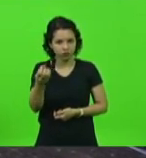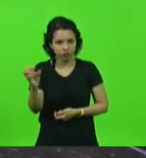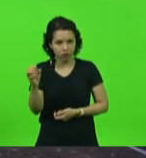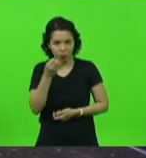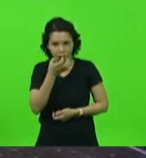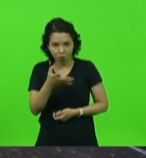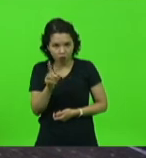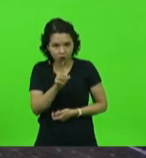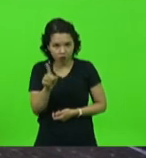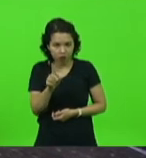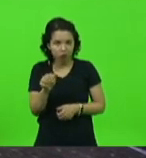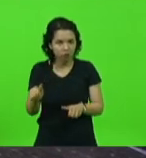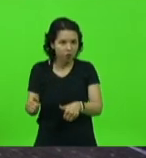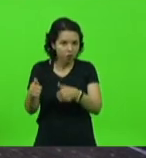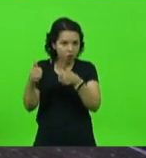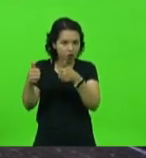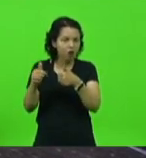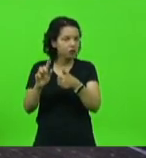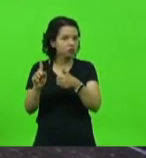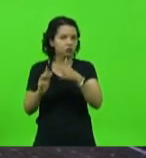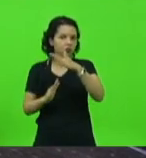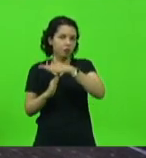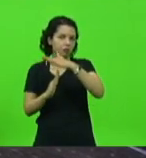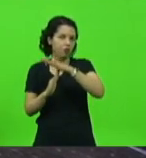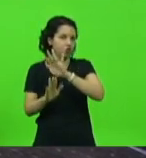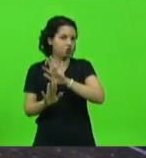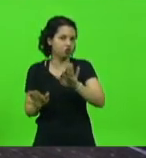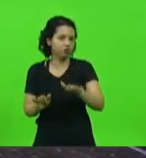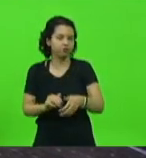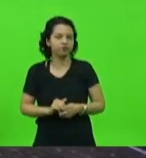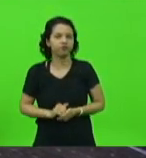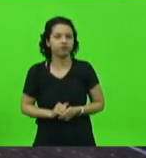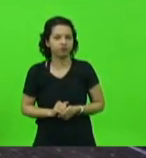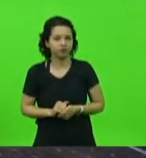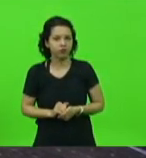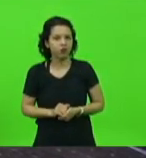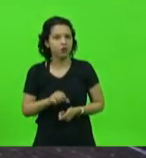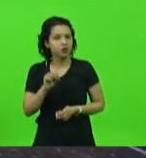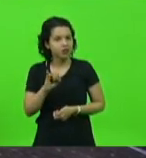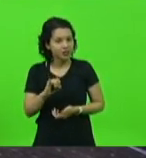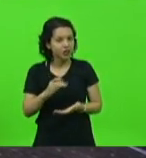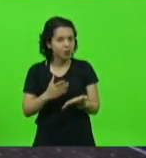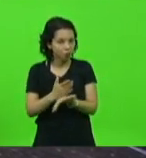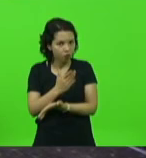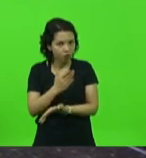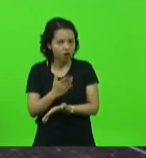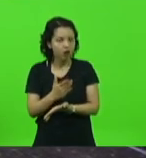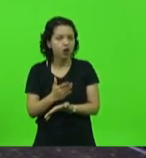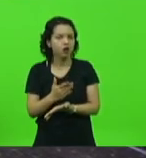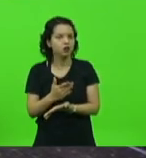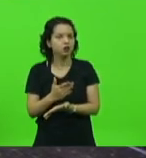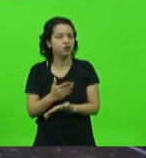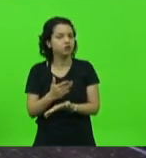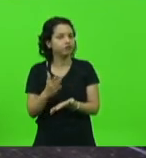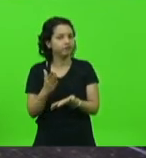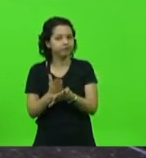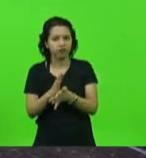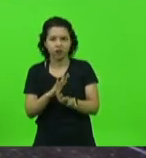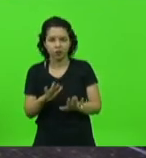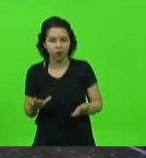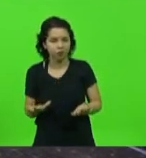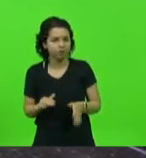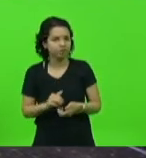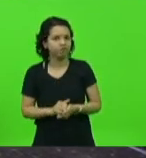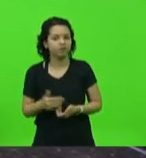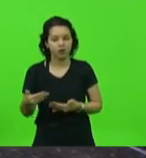Não dá nem para melhorar, porque já bateu no teto. Se for aprovada do governo, acabou. Só vai ter daqui